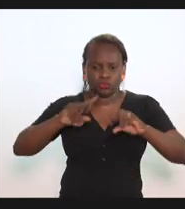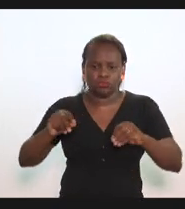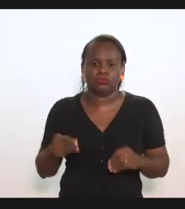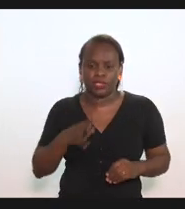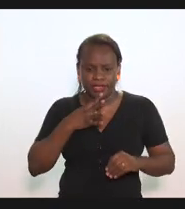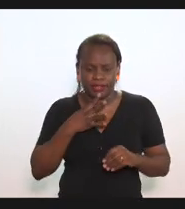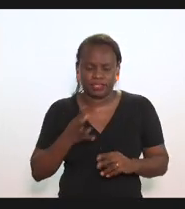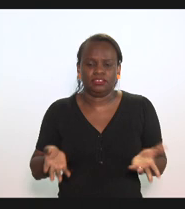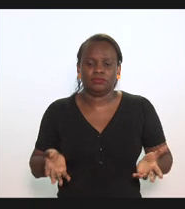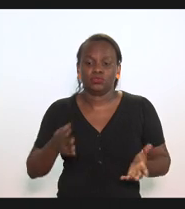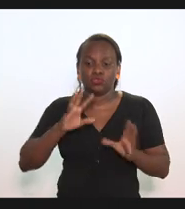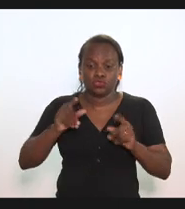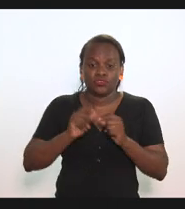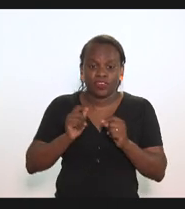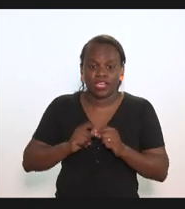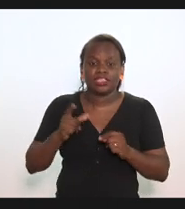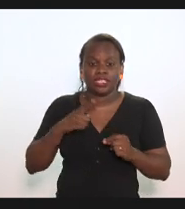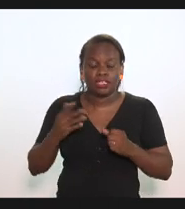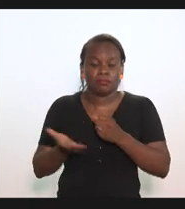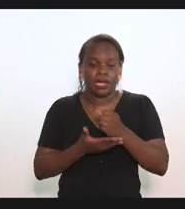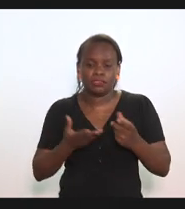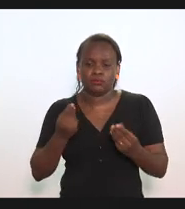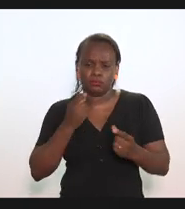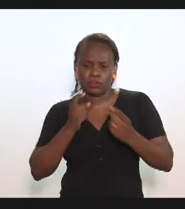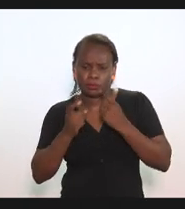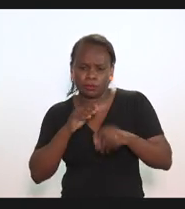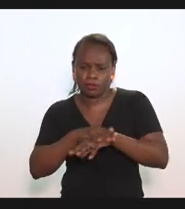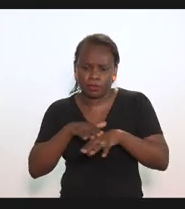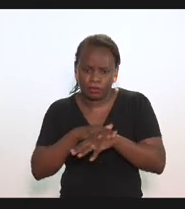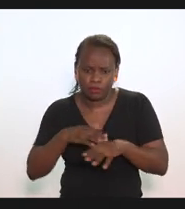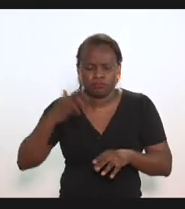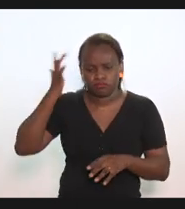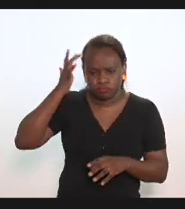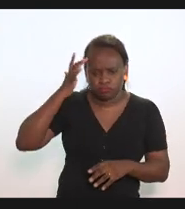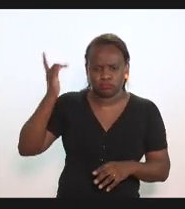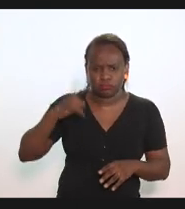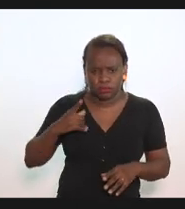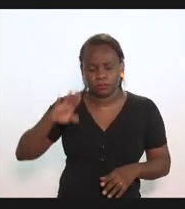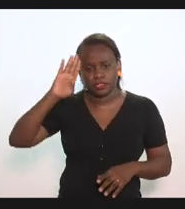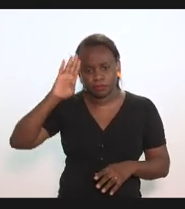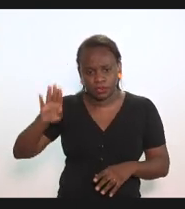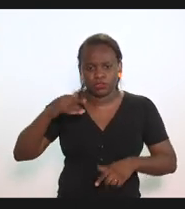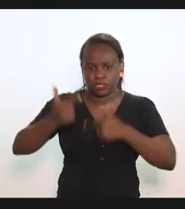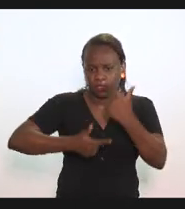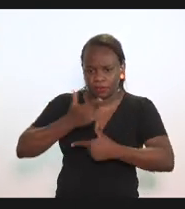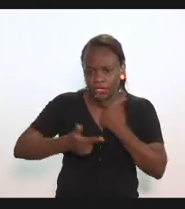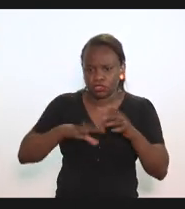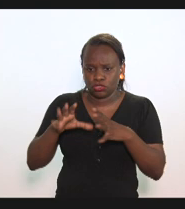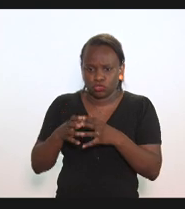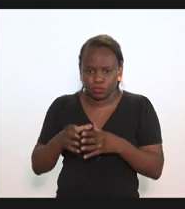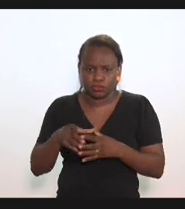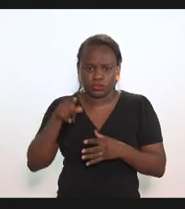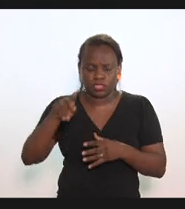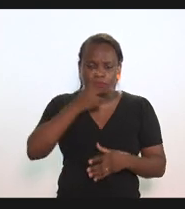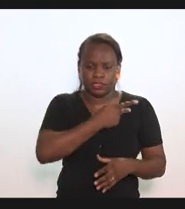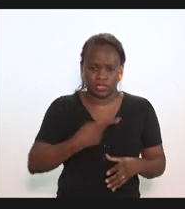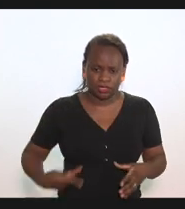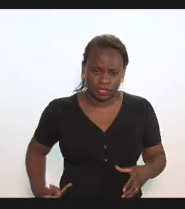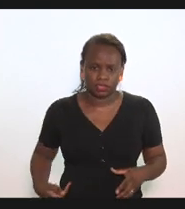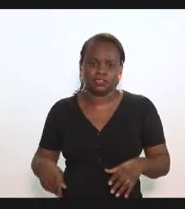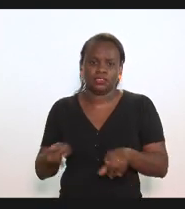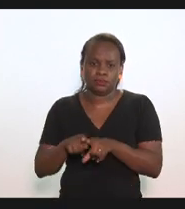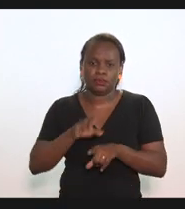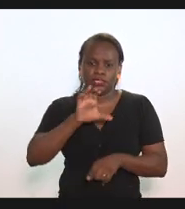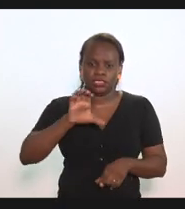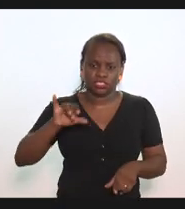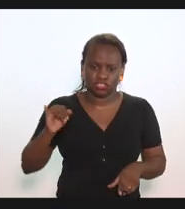tudo que a gente tem feito aqui é com base em muita discussão e muito bom senso sobretudo os trabalhos da comissão que a vossa excelência preside e